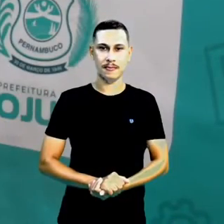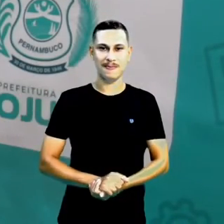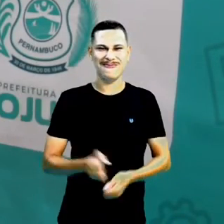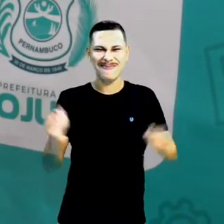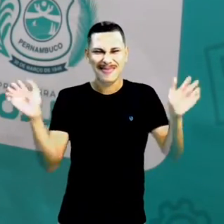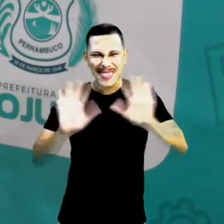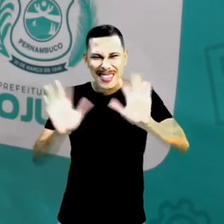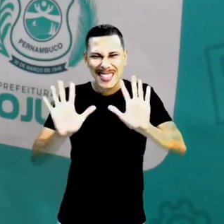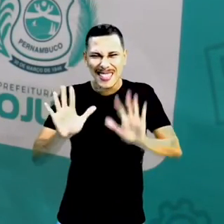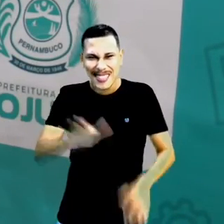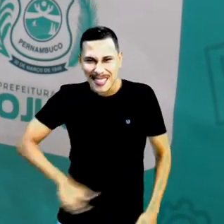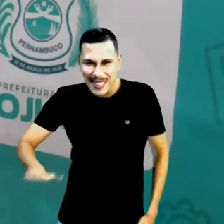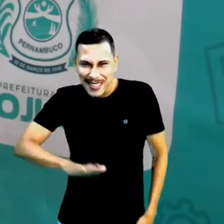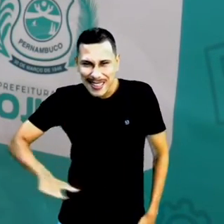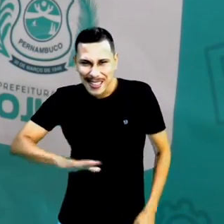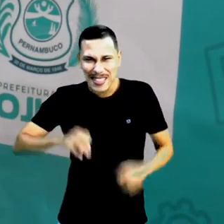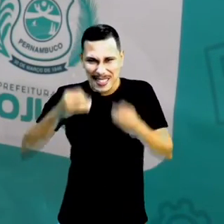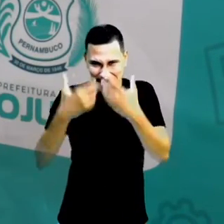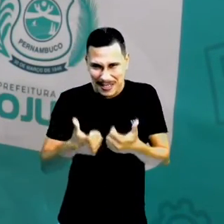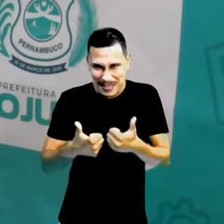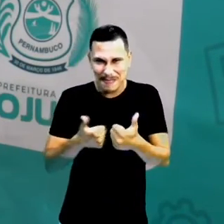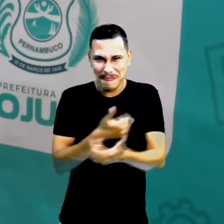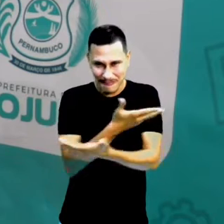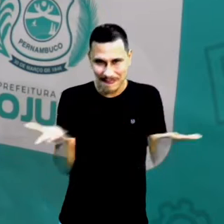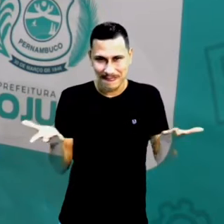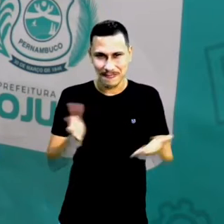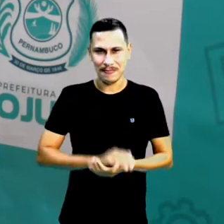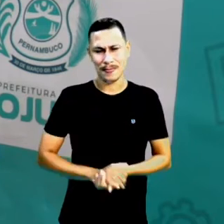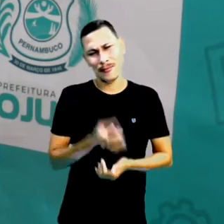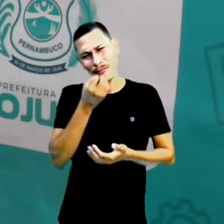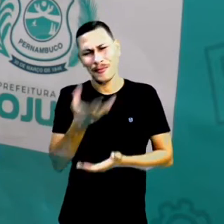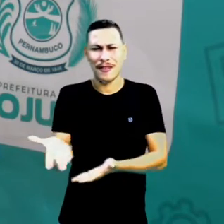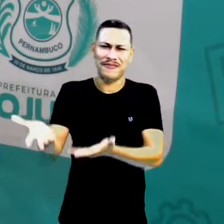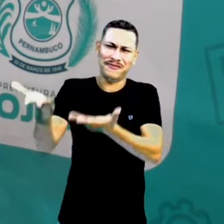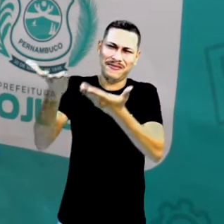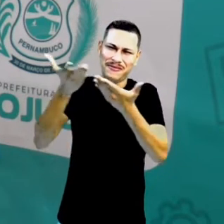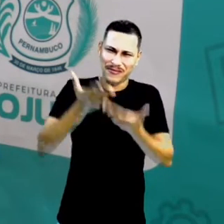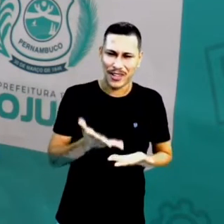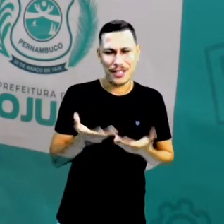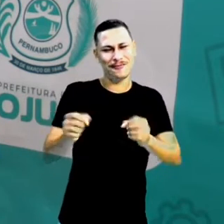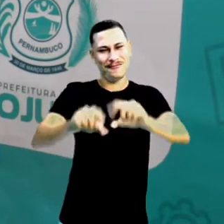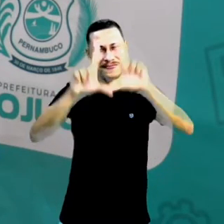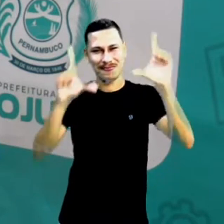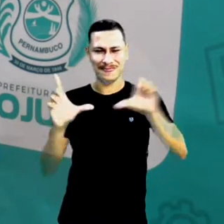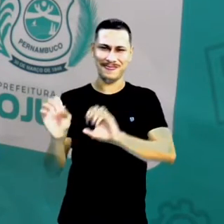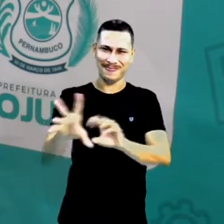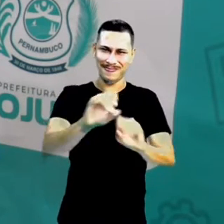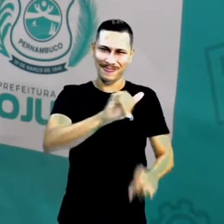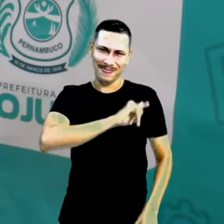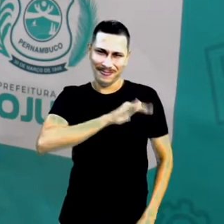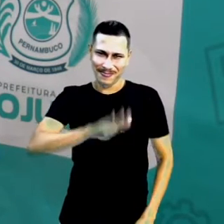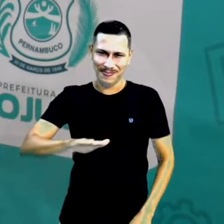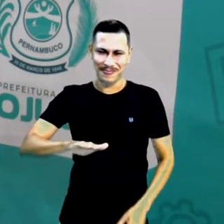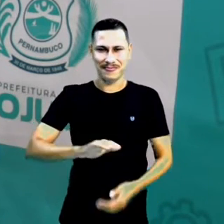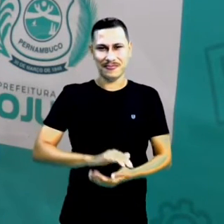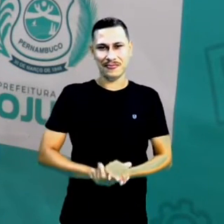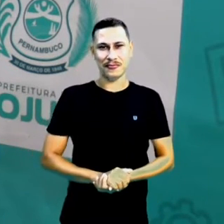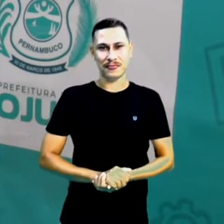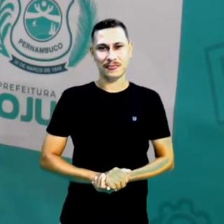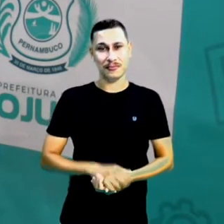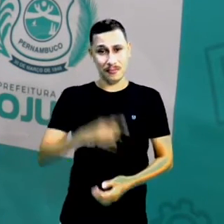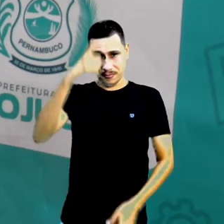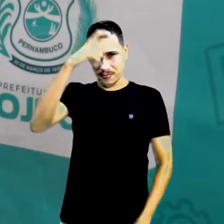Olá, crianças! Tudo bem com vocês? Sejam todos bem-vindos à TV Educa e Pojuca.